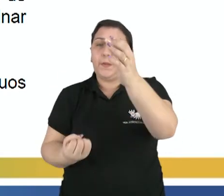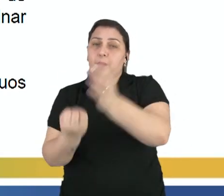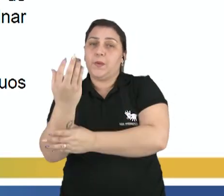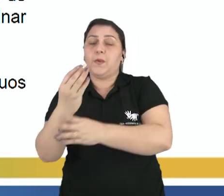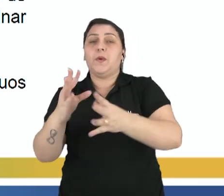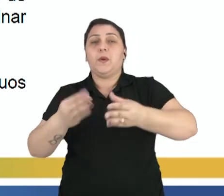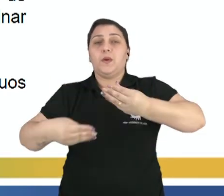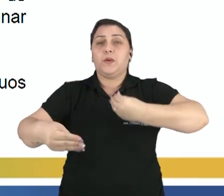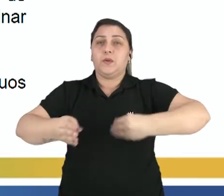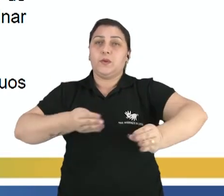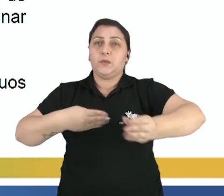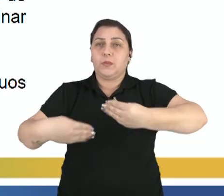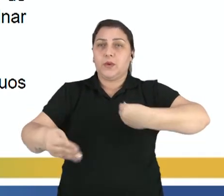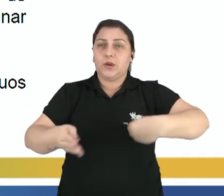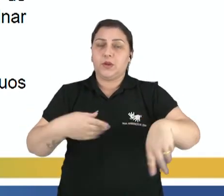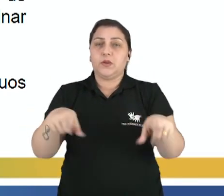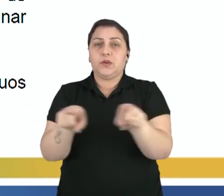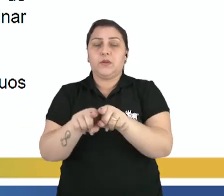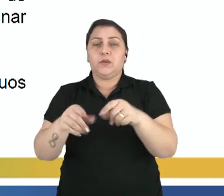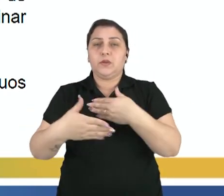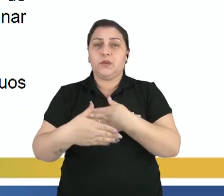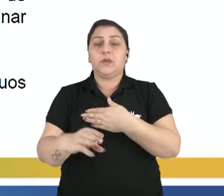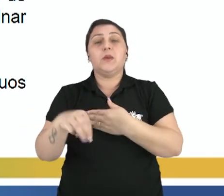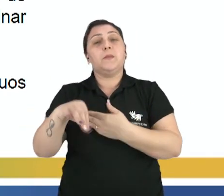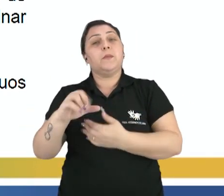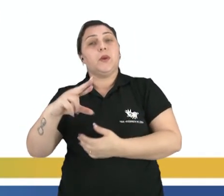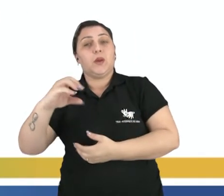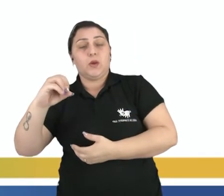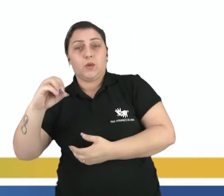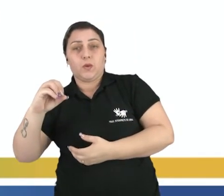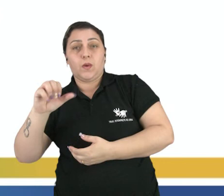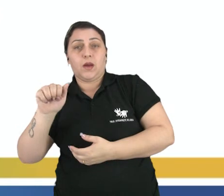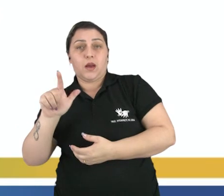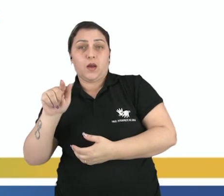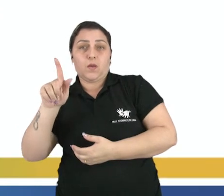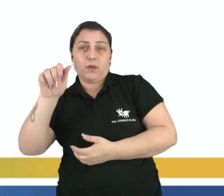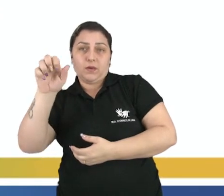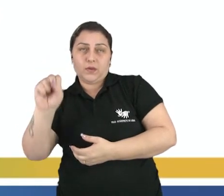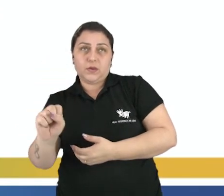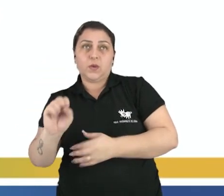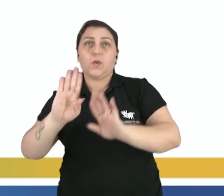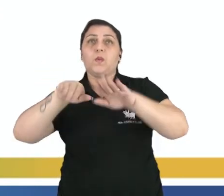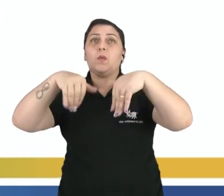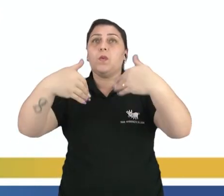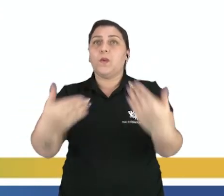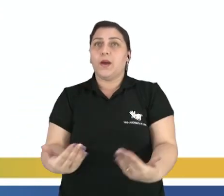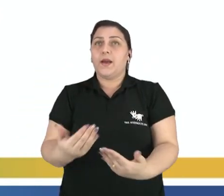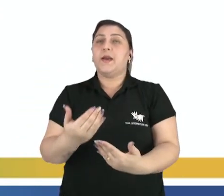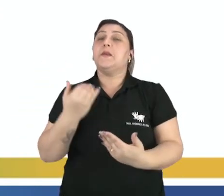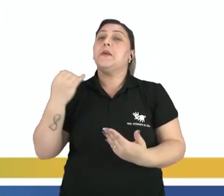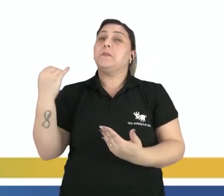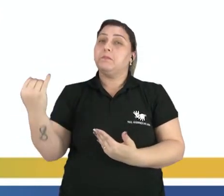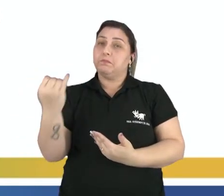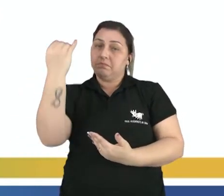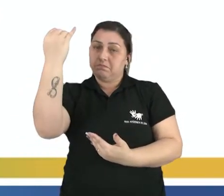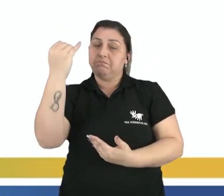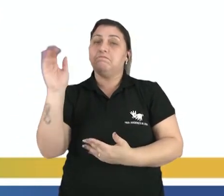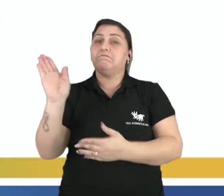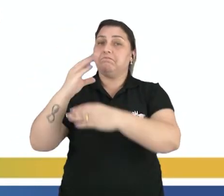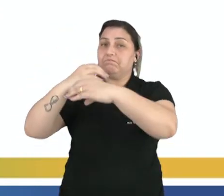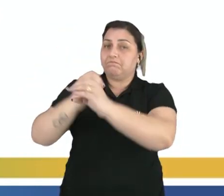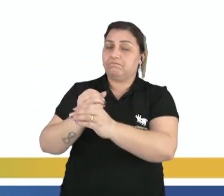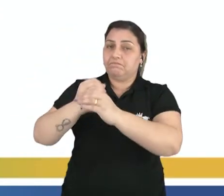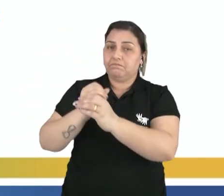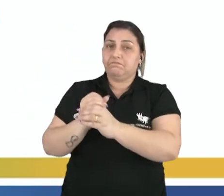plástico biodegradável a partir de micro-aulas, entre outros. Quais são os benefícios, então, da biotecnologia?